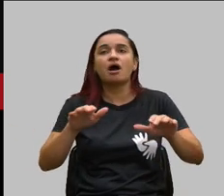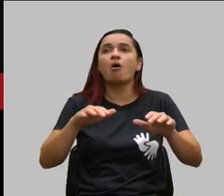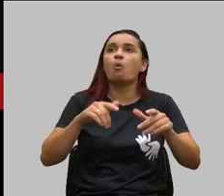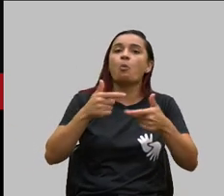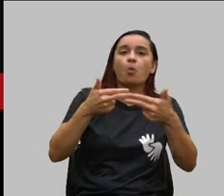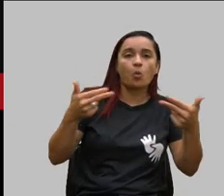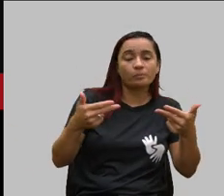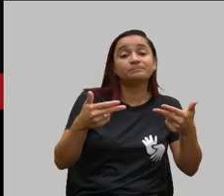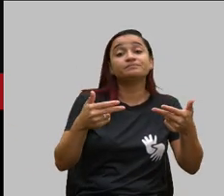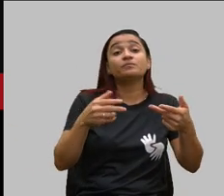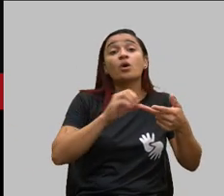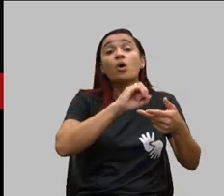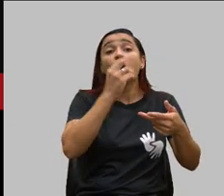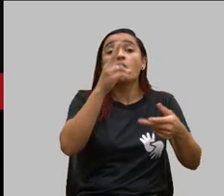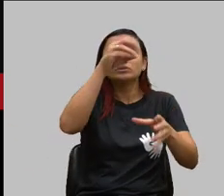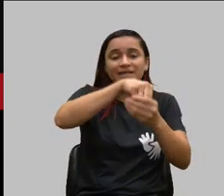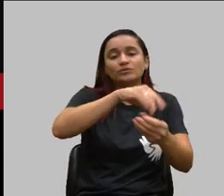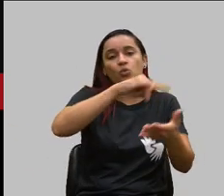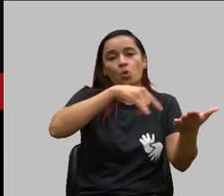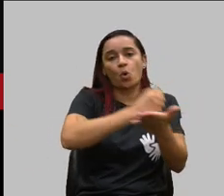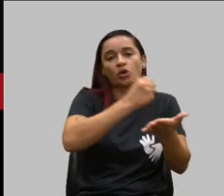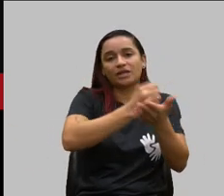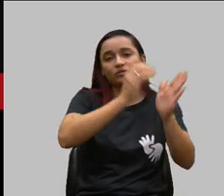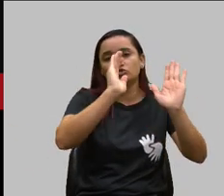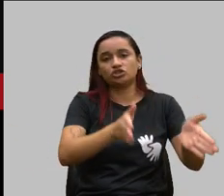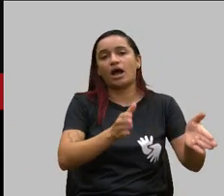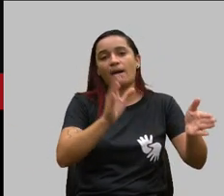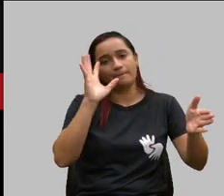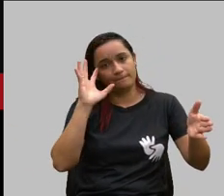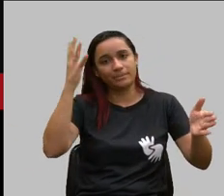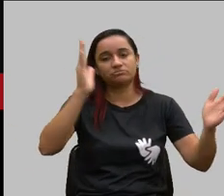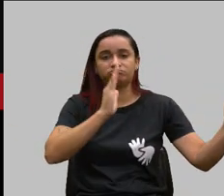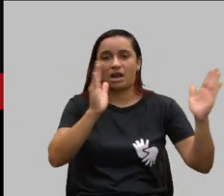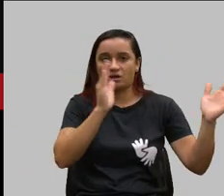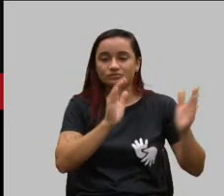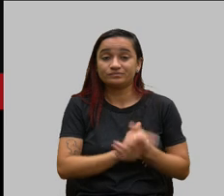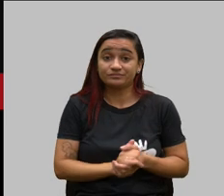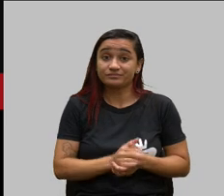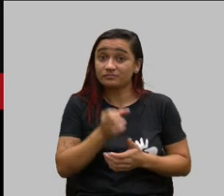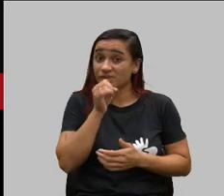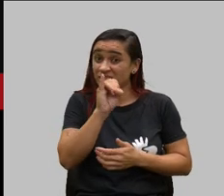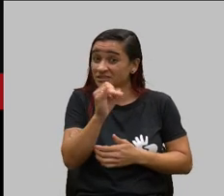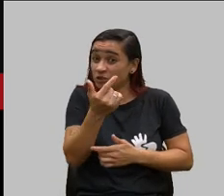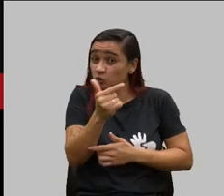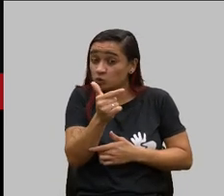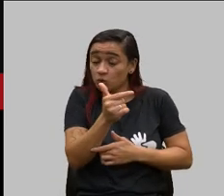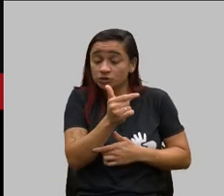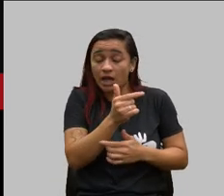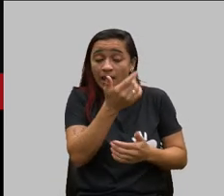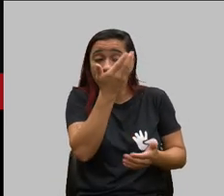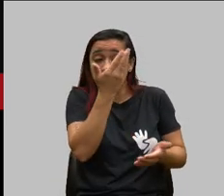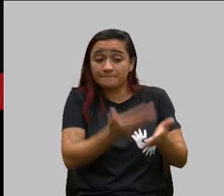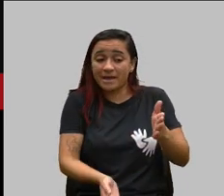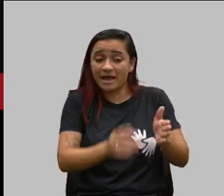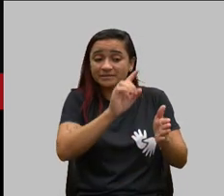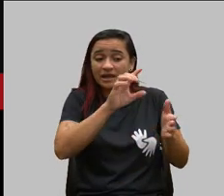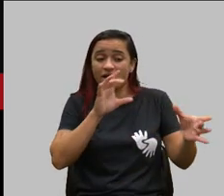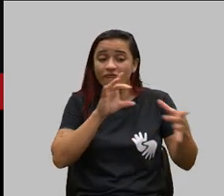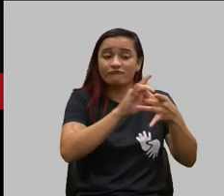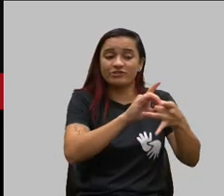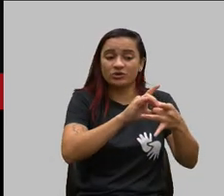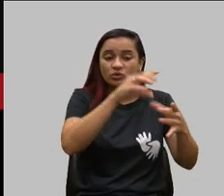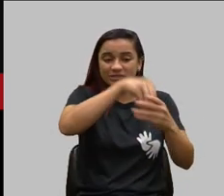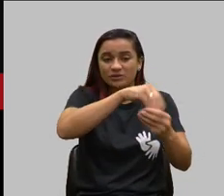previsto em contrato porque se não tiver previsto em contrato que a sua perda de vínculo seja com a empresa